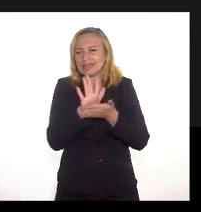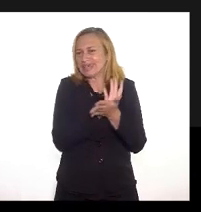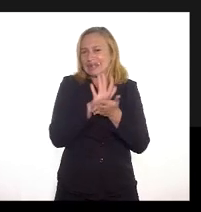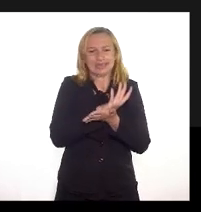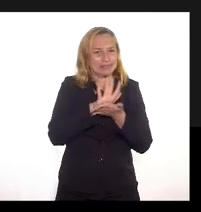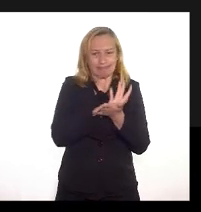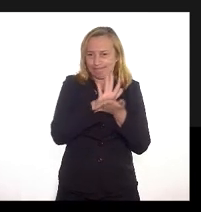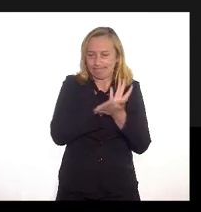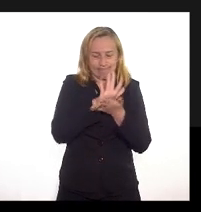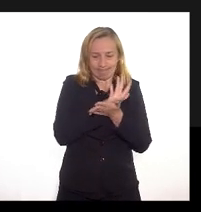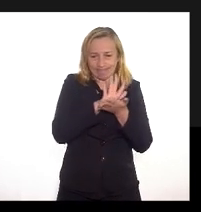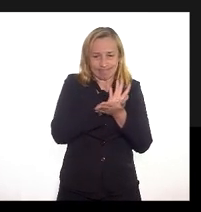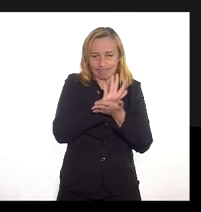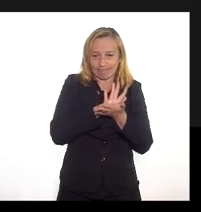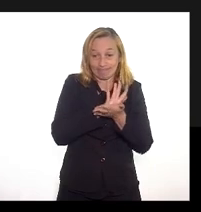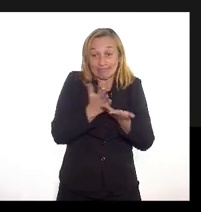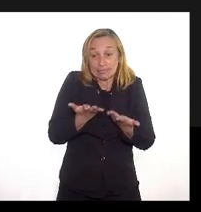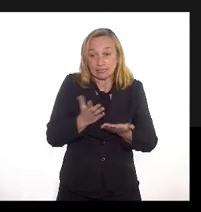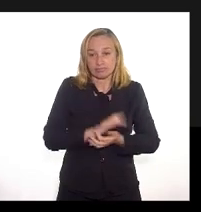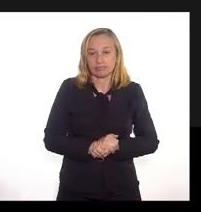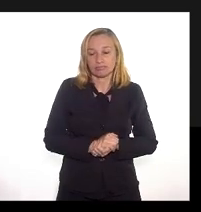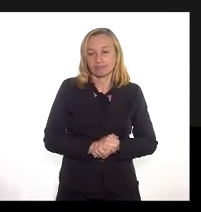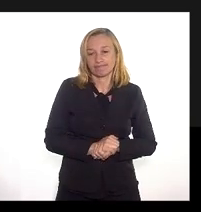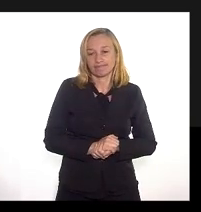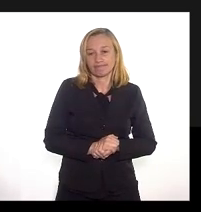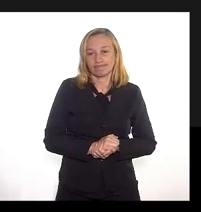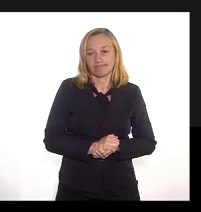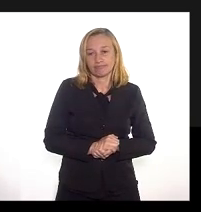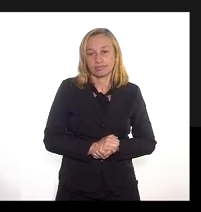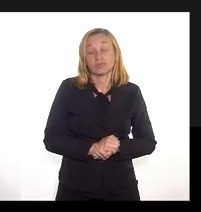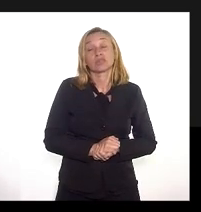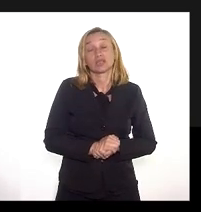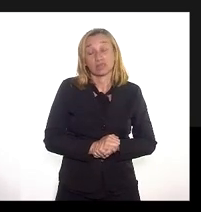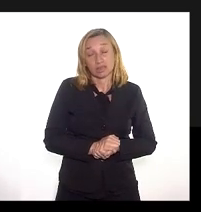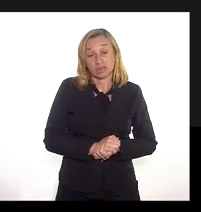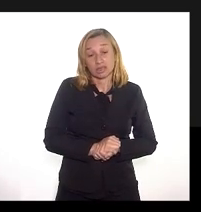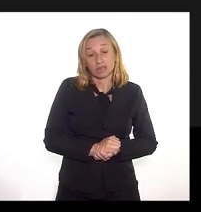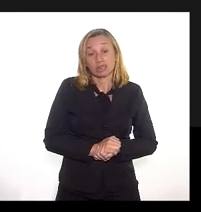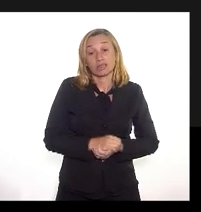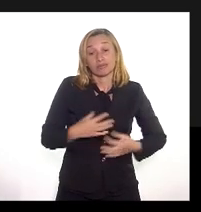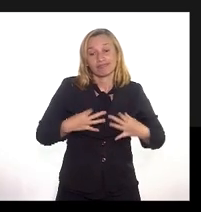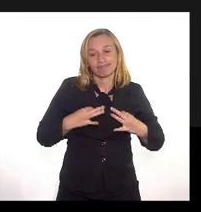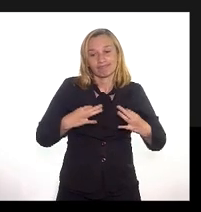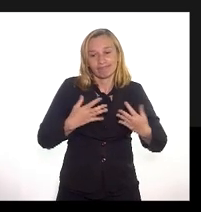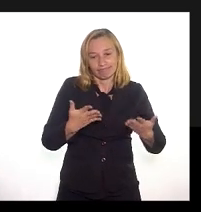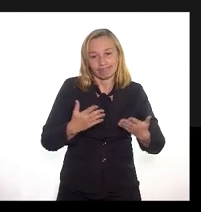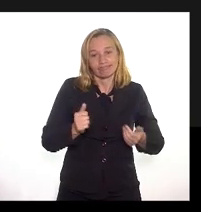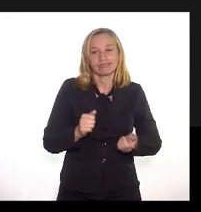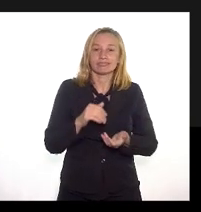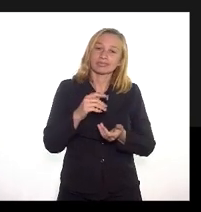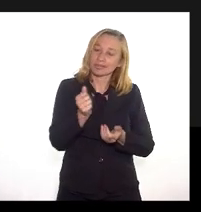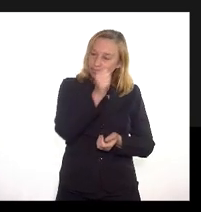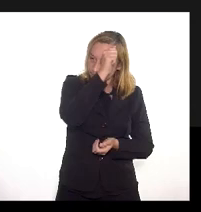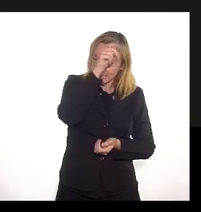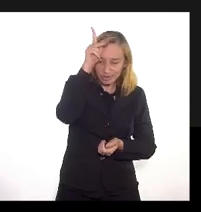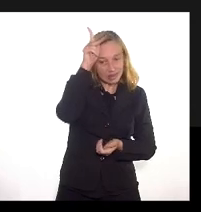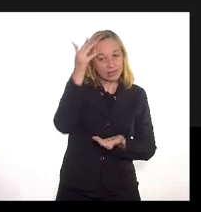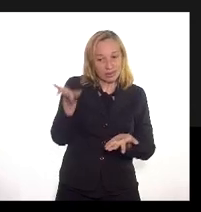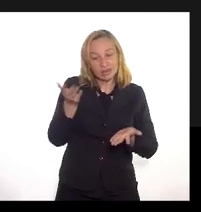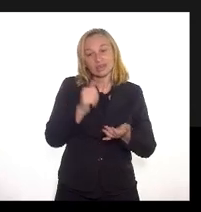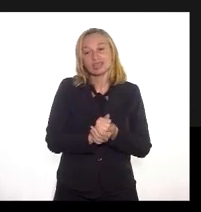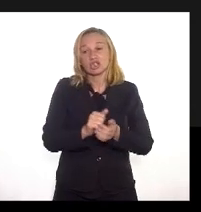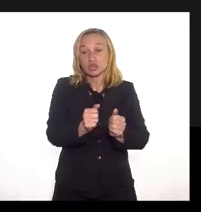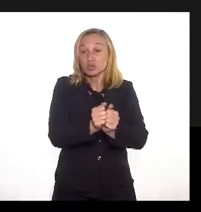disso e enfim e a disposição da Prefeitura para uma